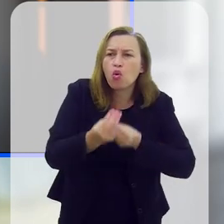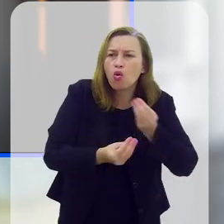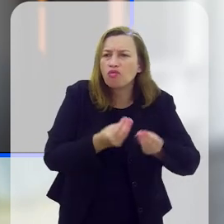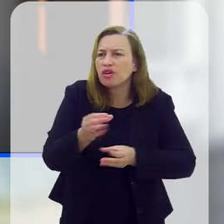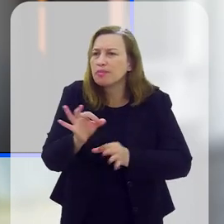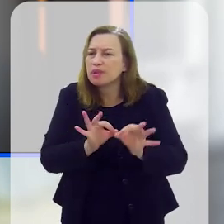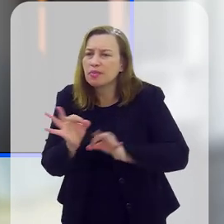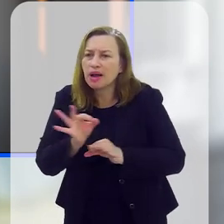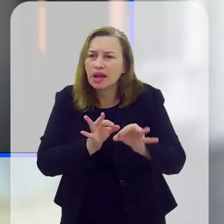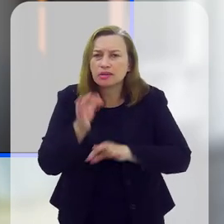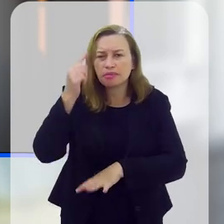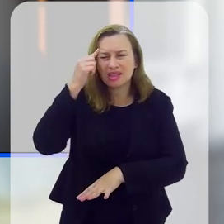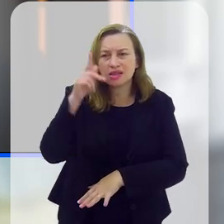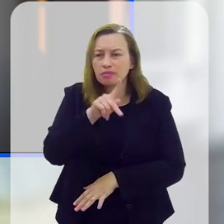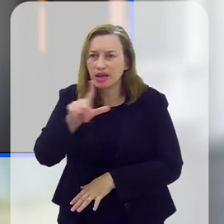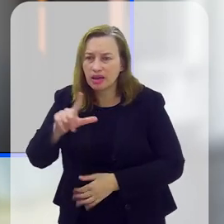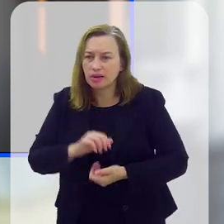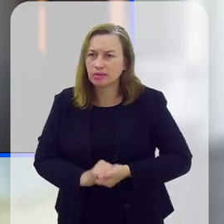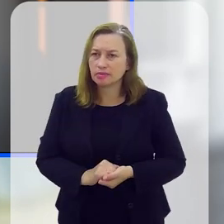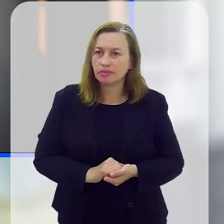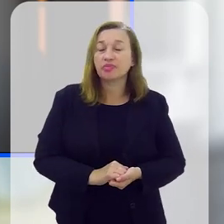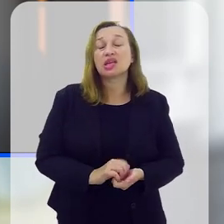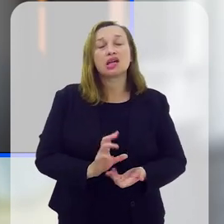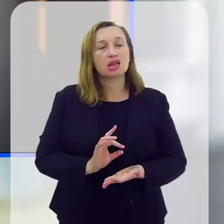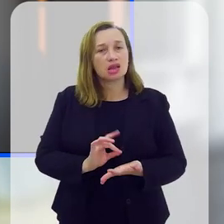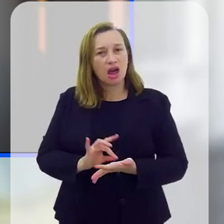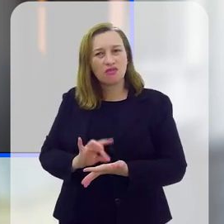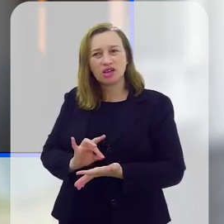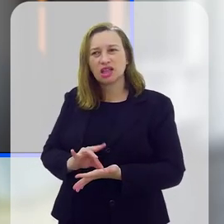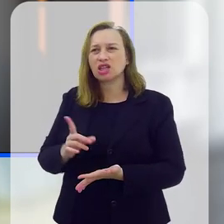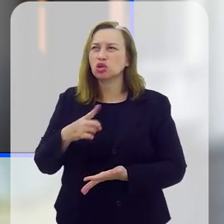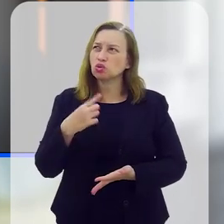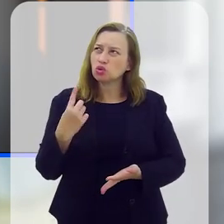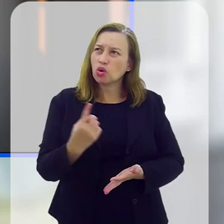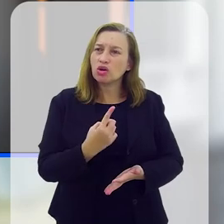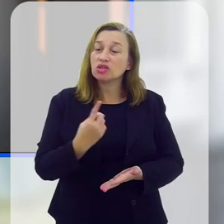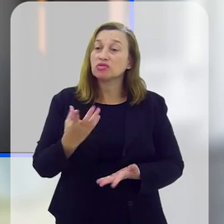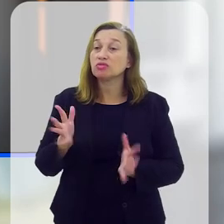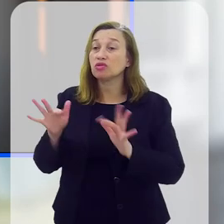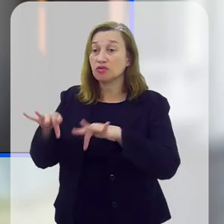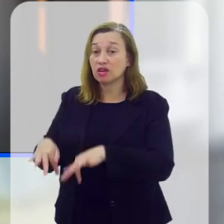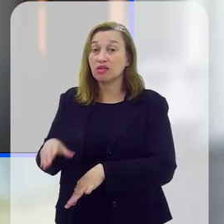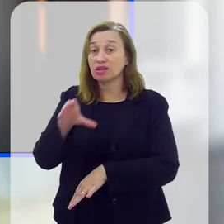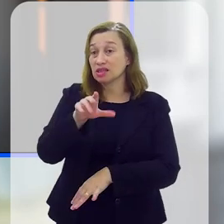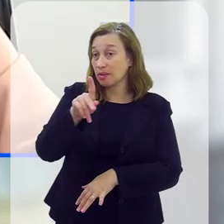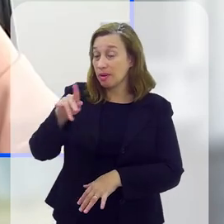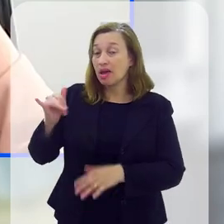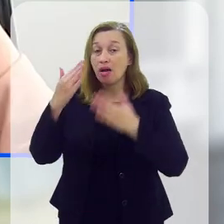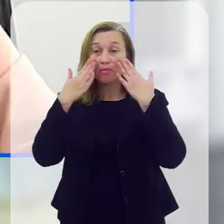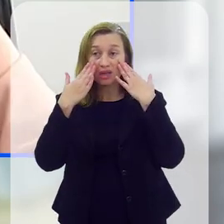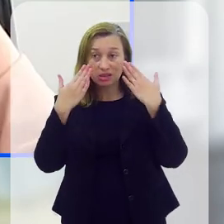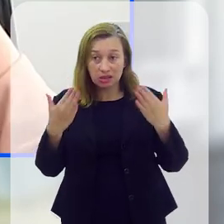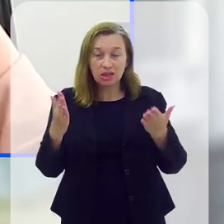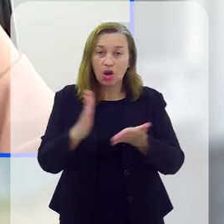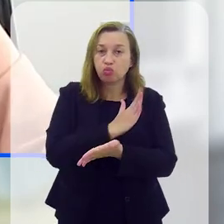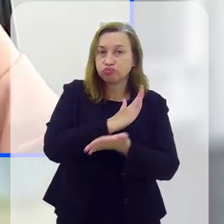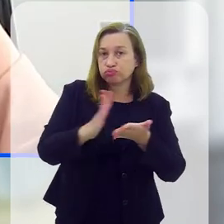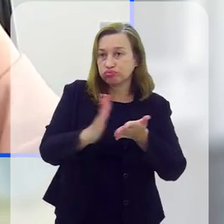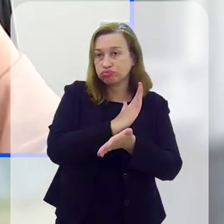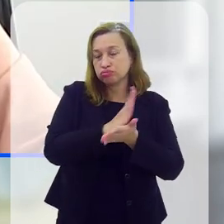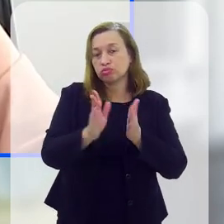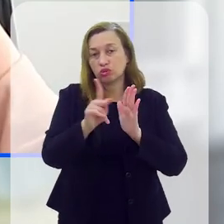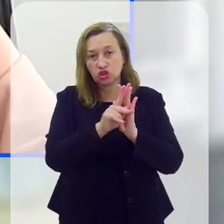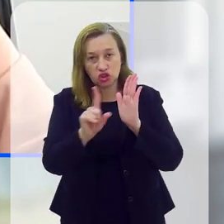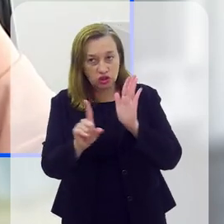sentido? Como é que você vem estruturando e pensando esse PL? Na verdade, nós vamos, ao final da CPI,